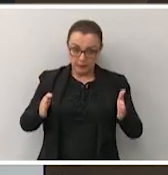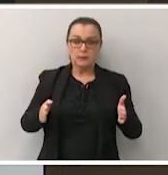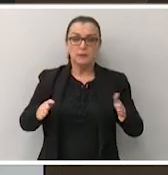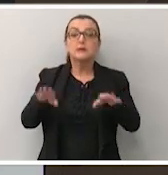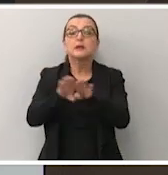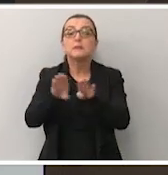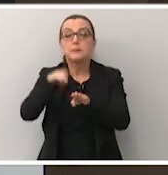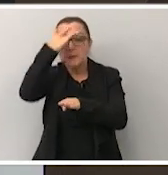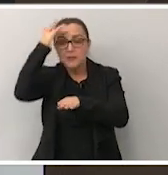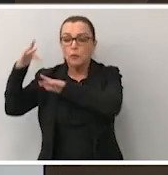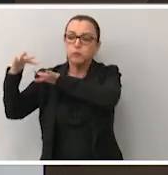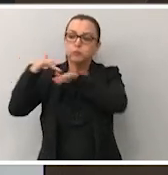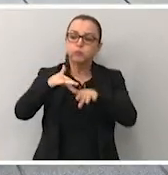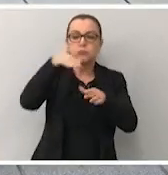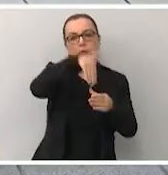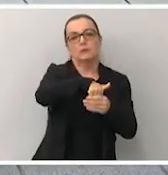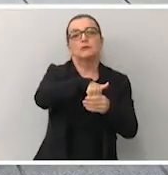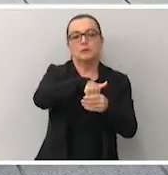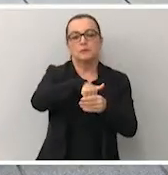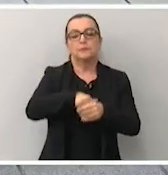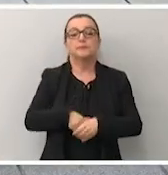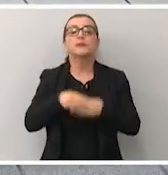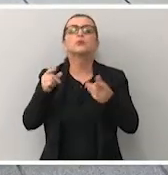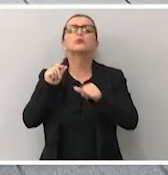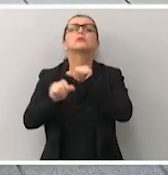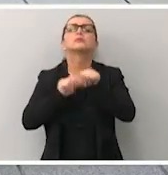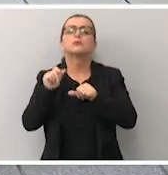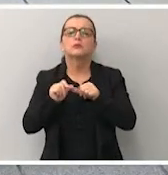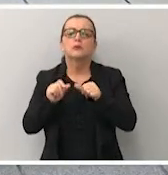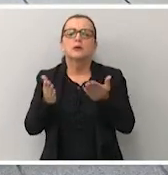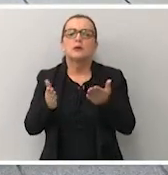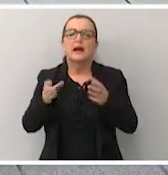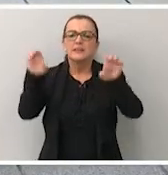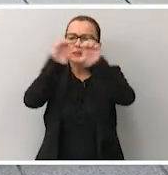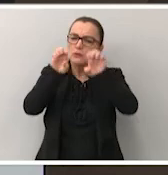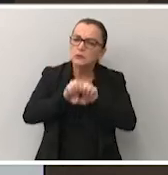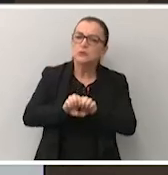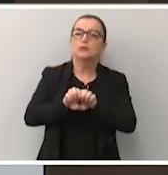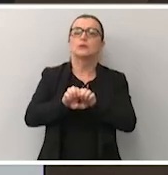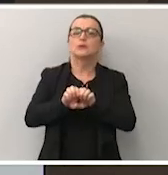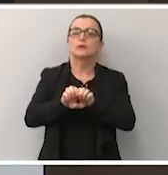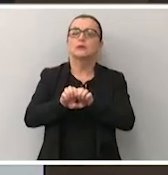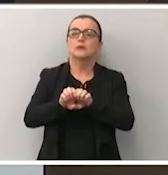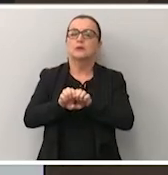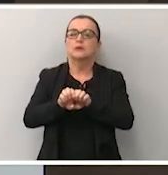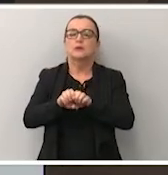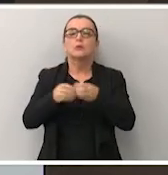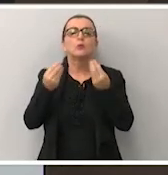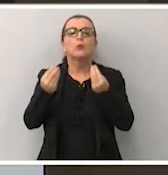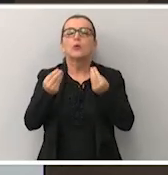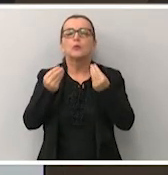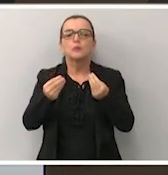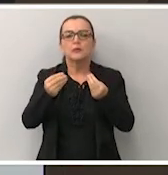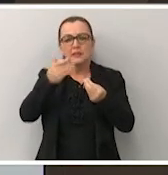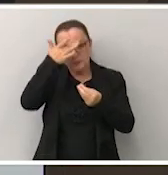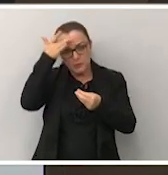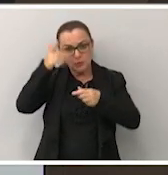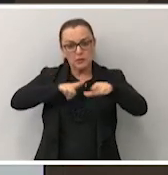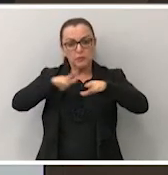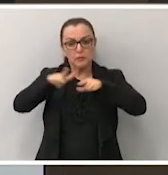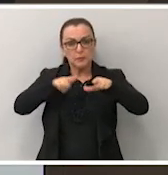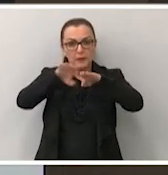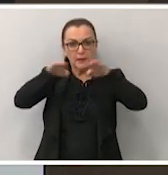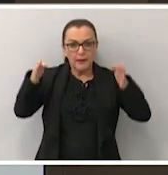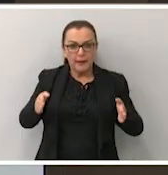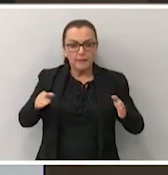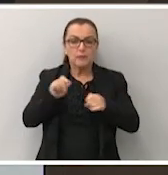trabalhando, quanto para os eleitores. O que muda, Ion? A estrutura, a questão de como que esses mesários estarão